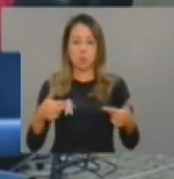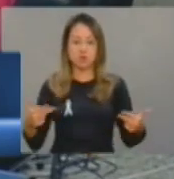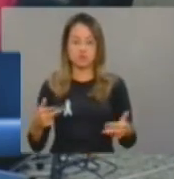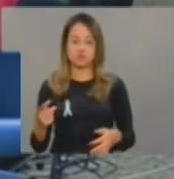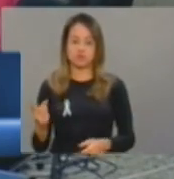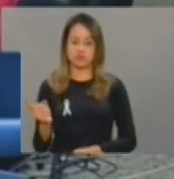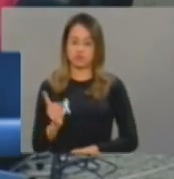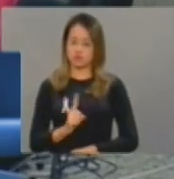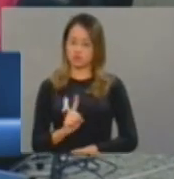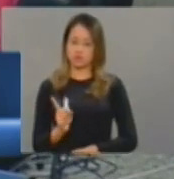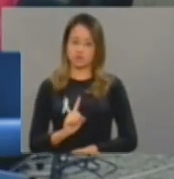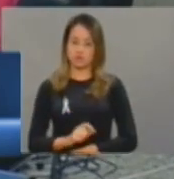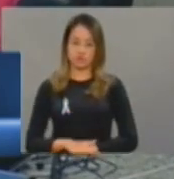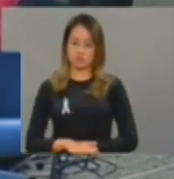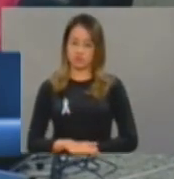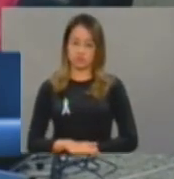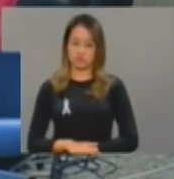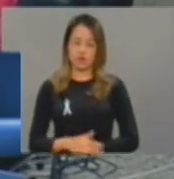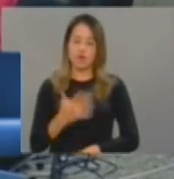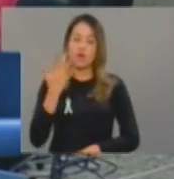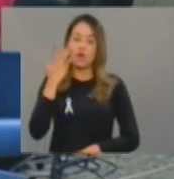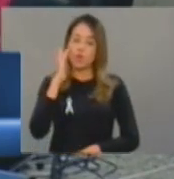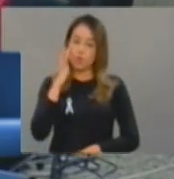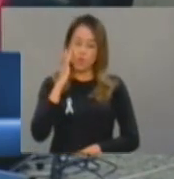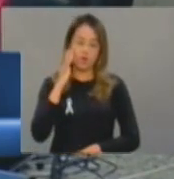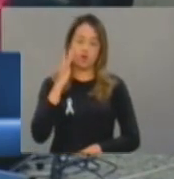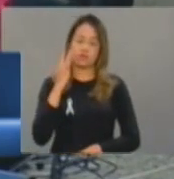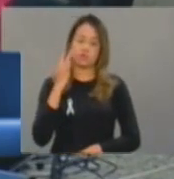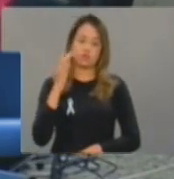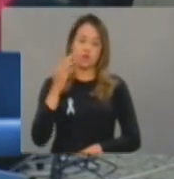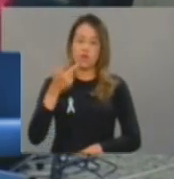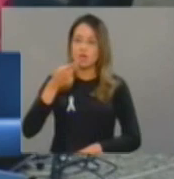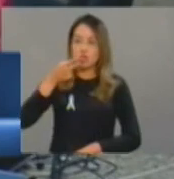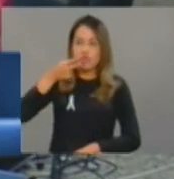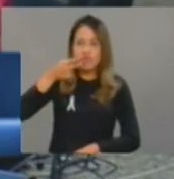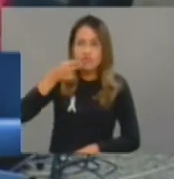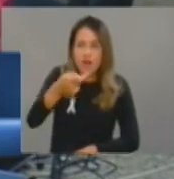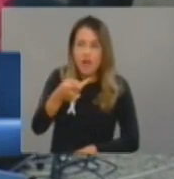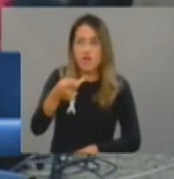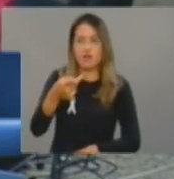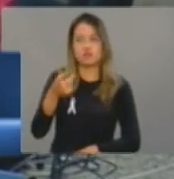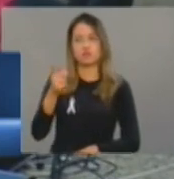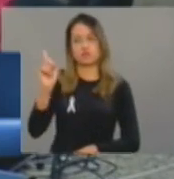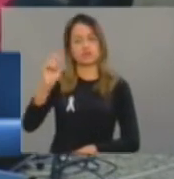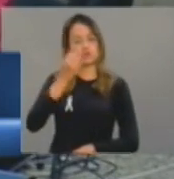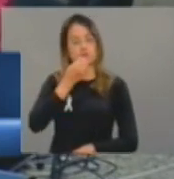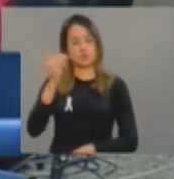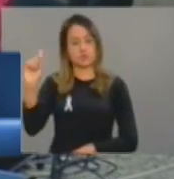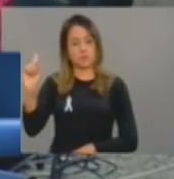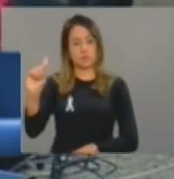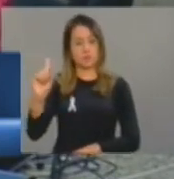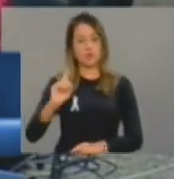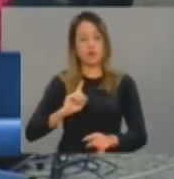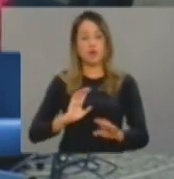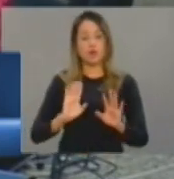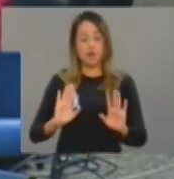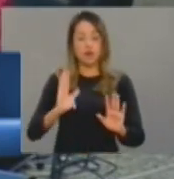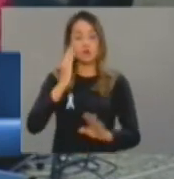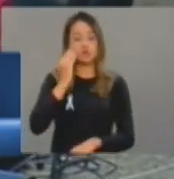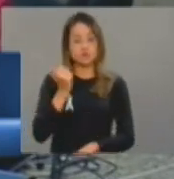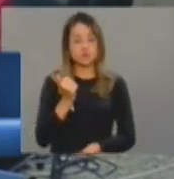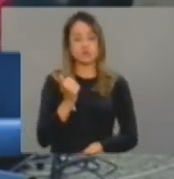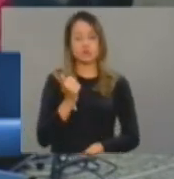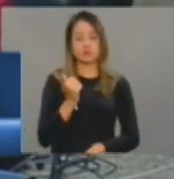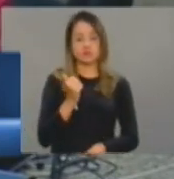pouco caso em relação a isso. Eu acho que as medidas não resolvem, mas são...